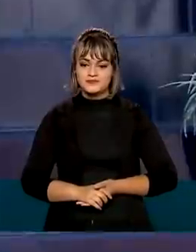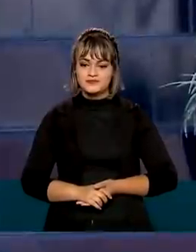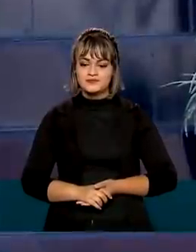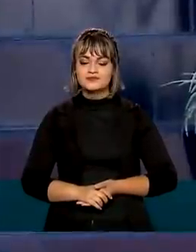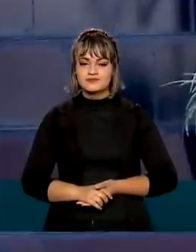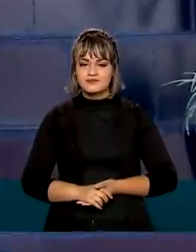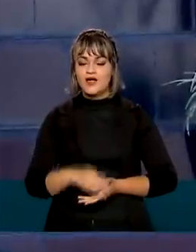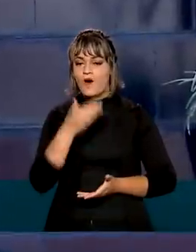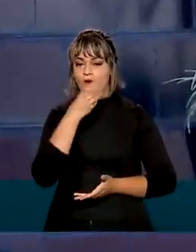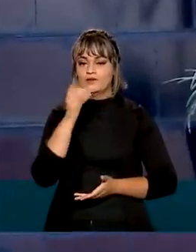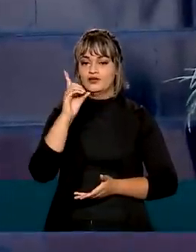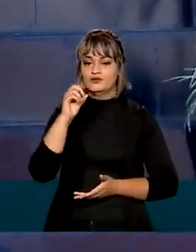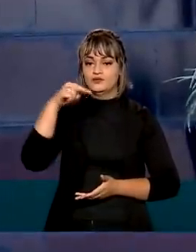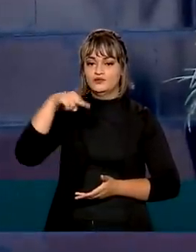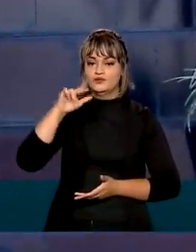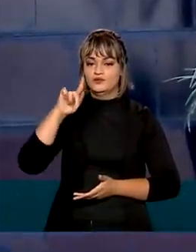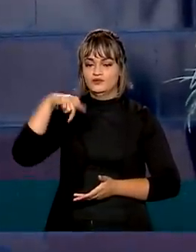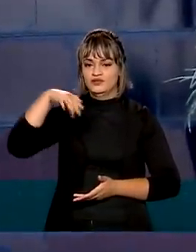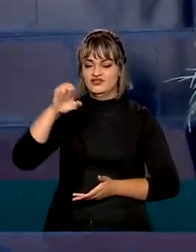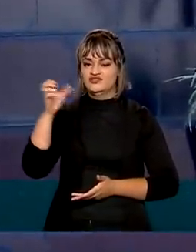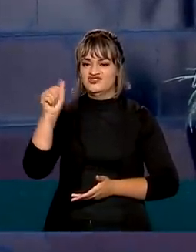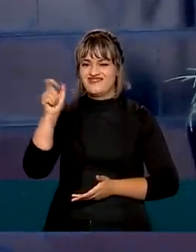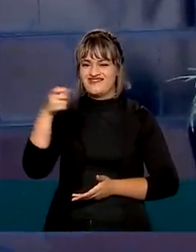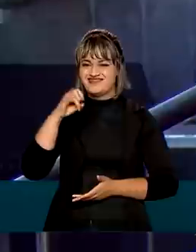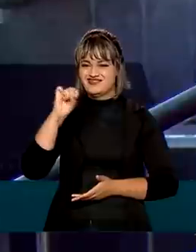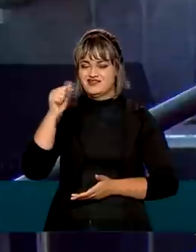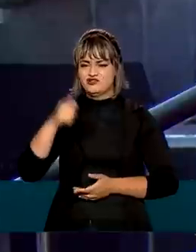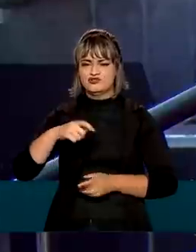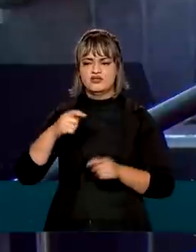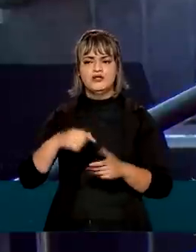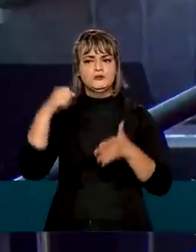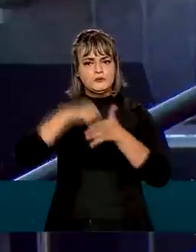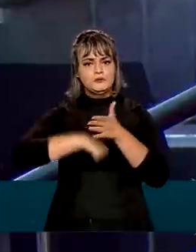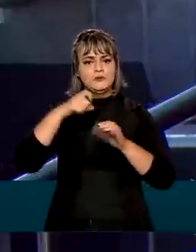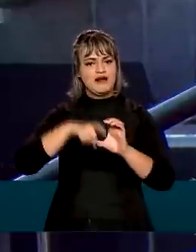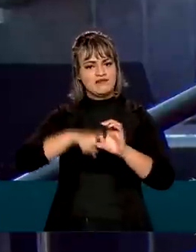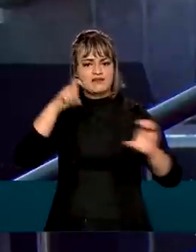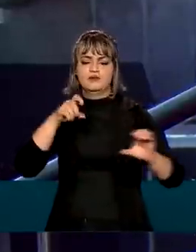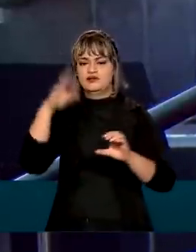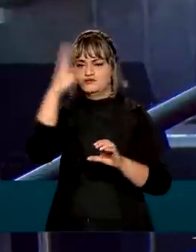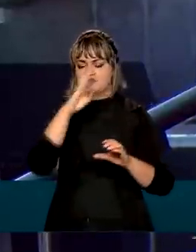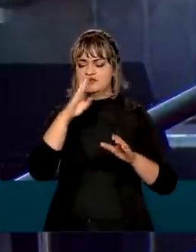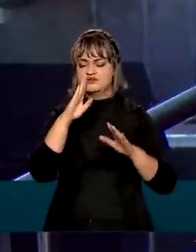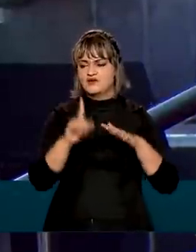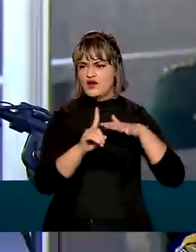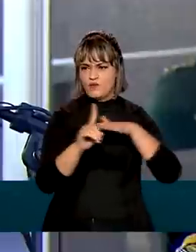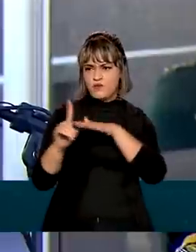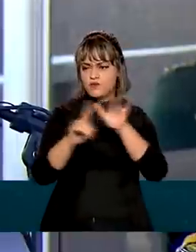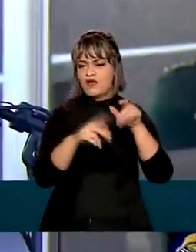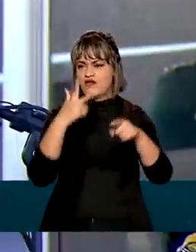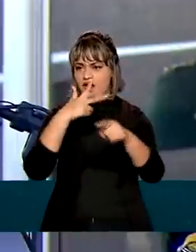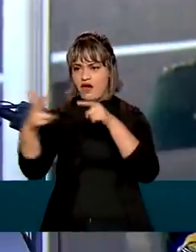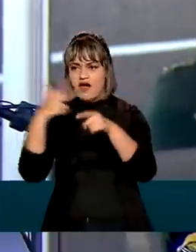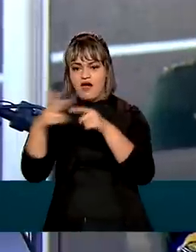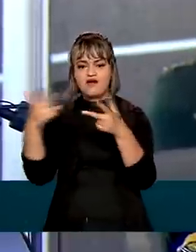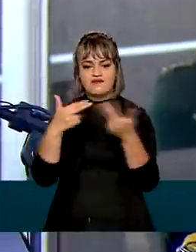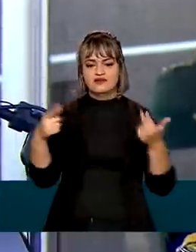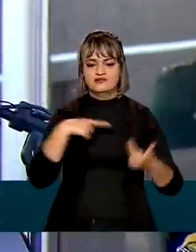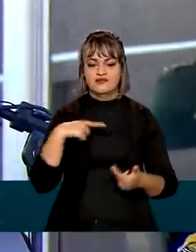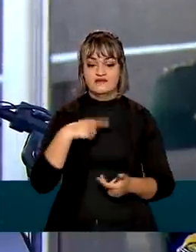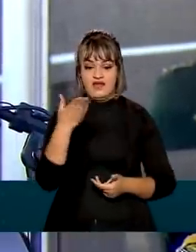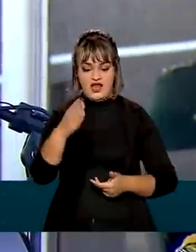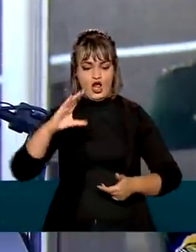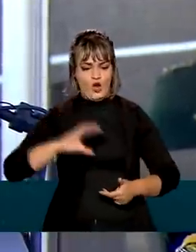Duque de Caxias lutou pela independência do Brasil e liderou a vitória de várias batalhas. O comandante do